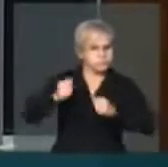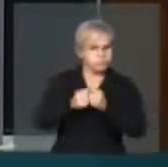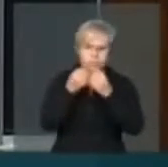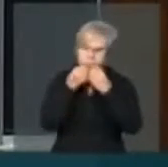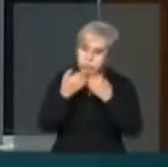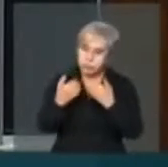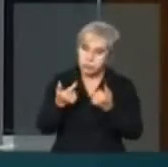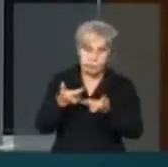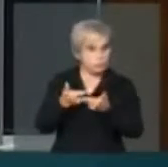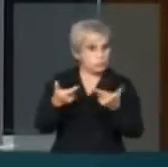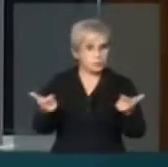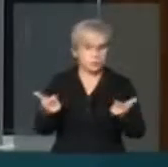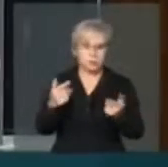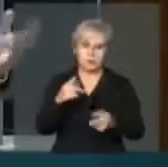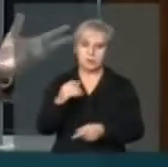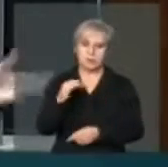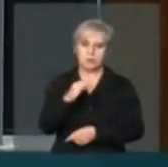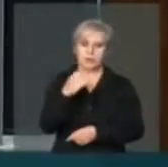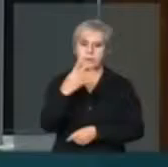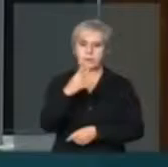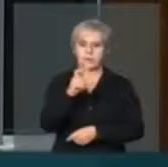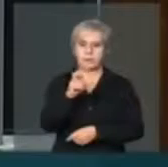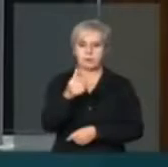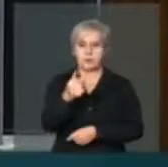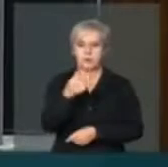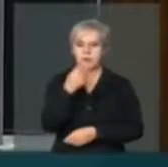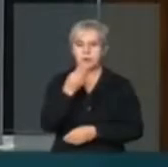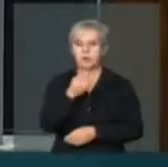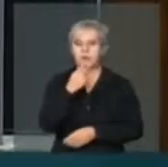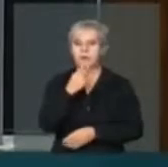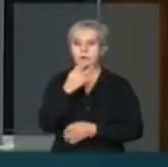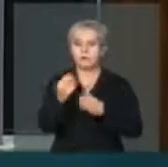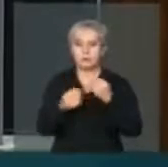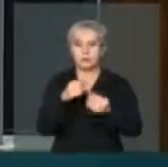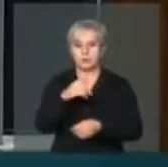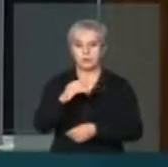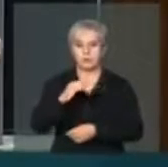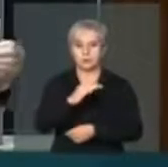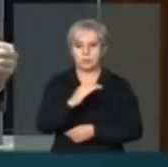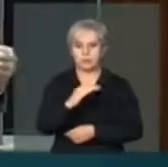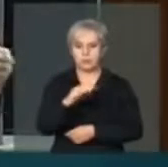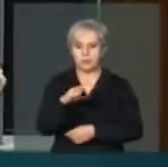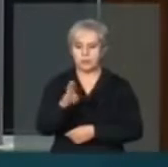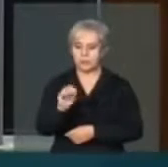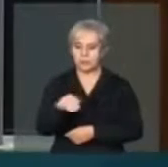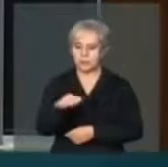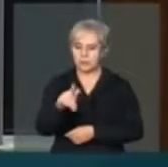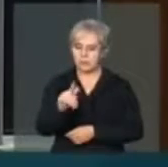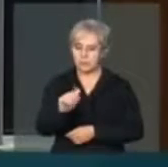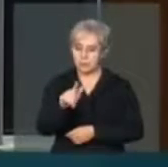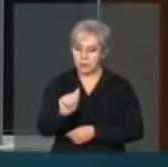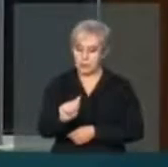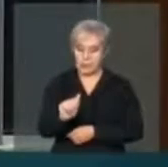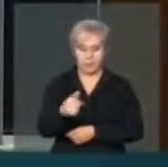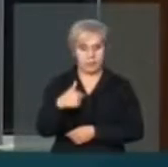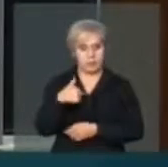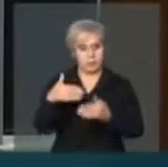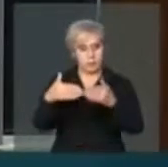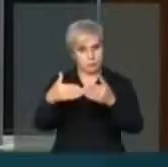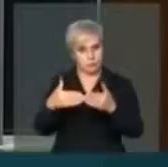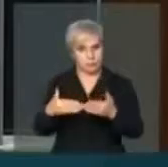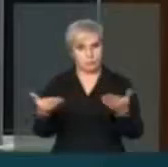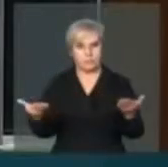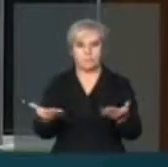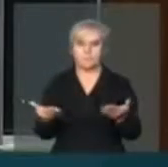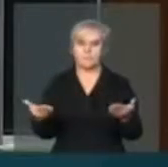a PEC 457, popularmente conhecida como PEC da Bengala. Então, o nosso requerimento é exatamente para que nós possamos